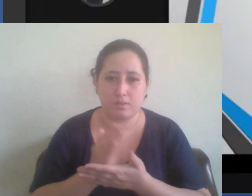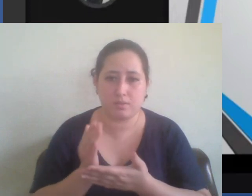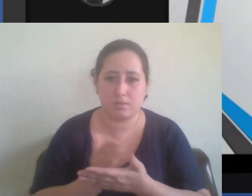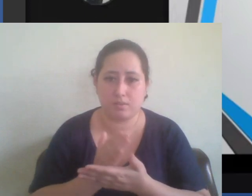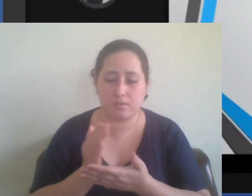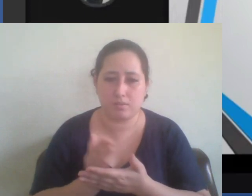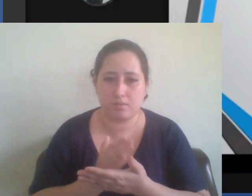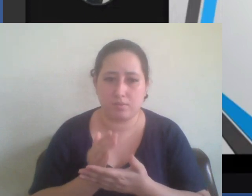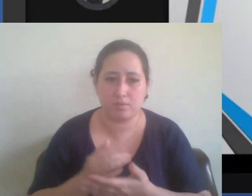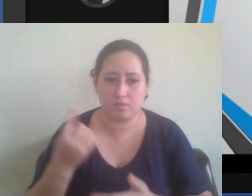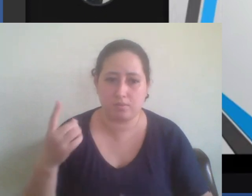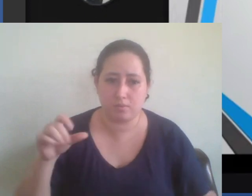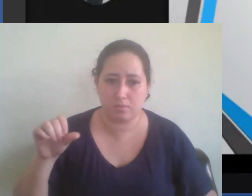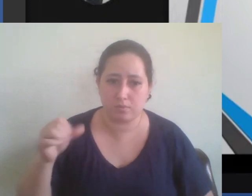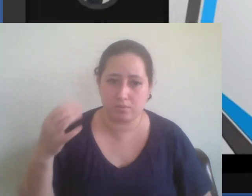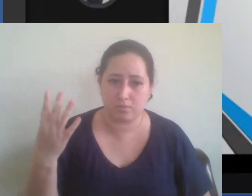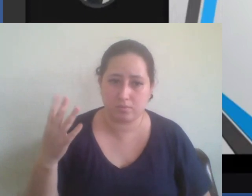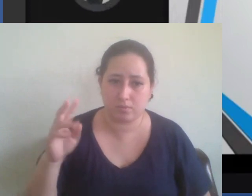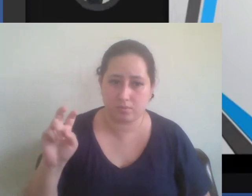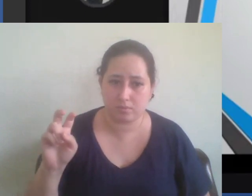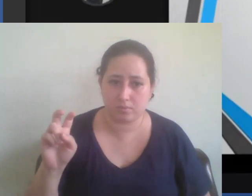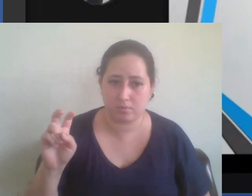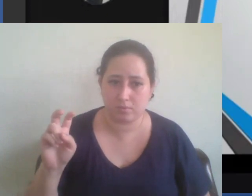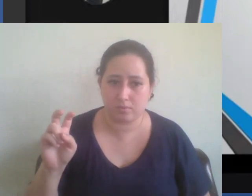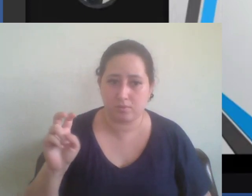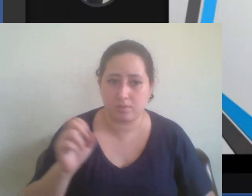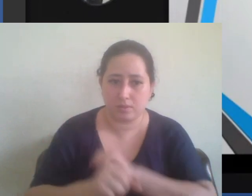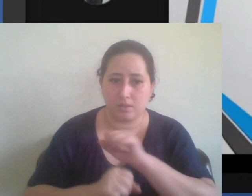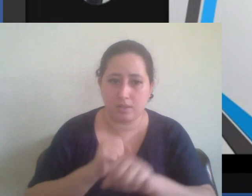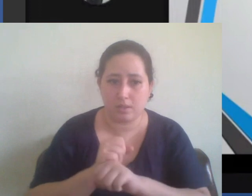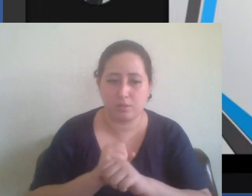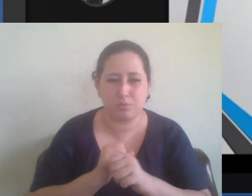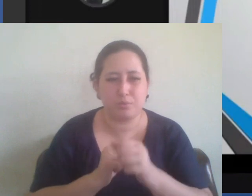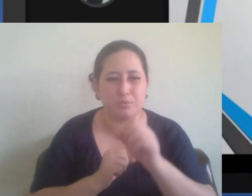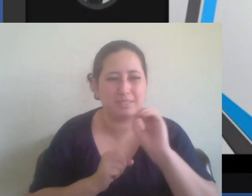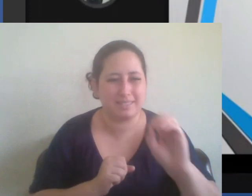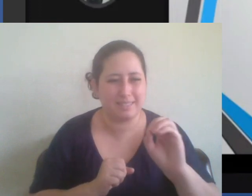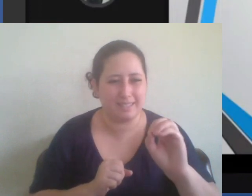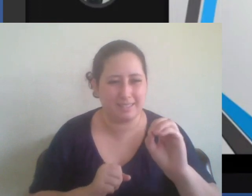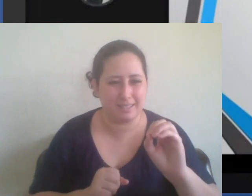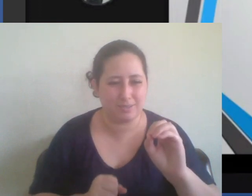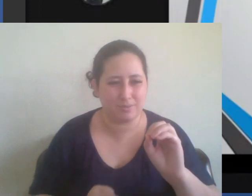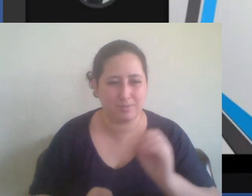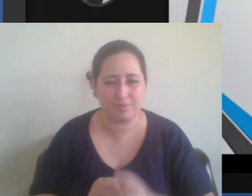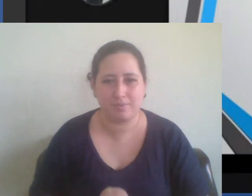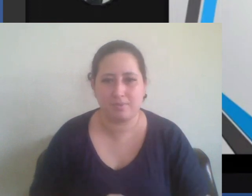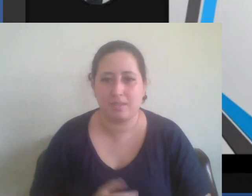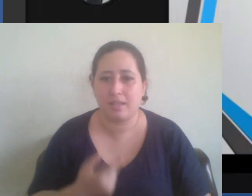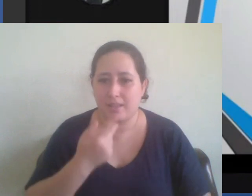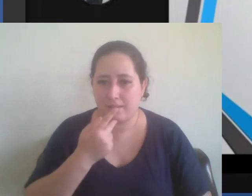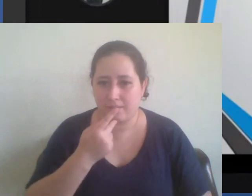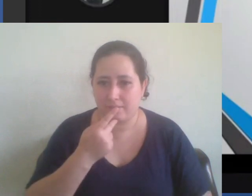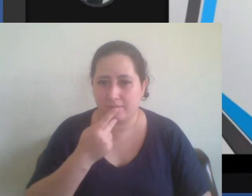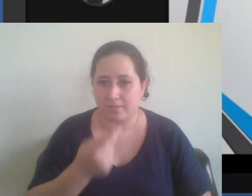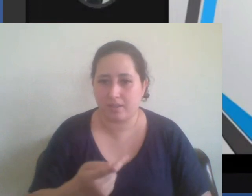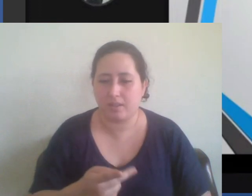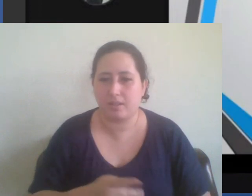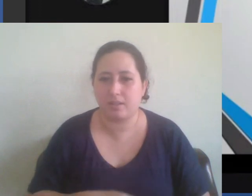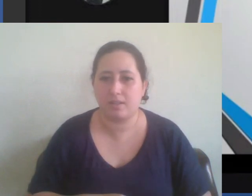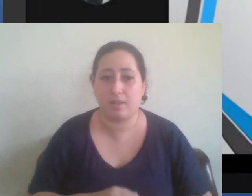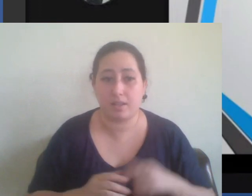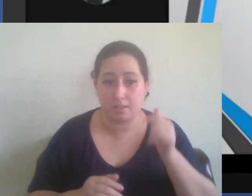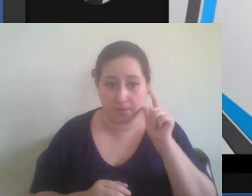1945 o ano zero não ele fala sobre a questão das